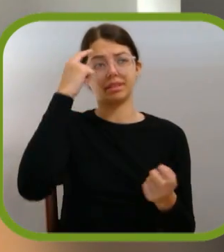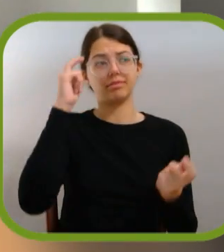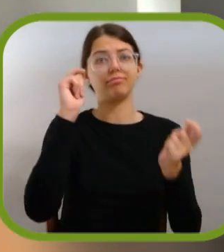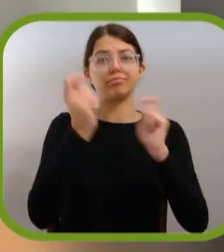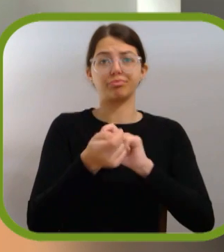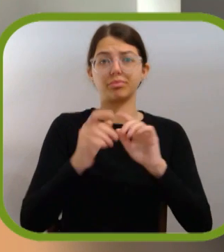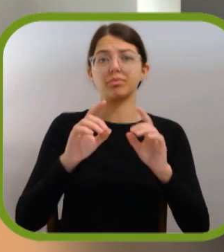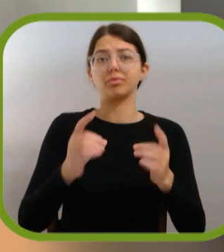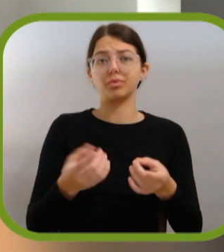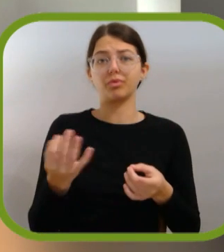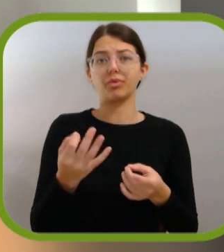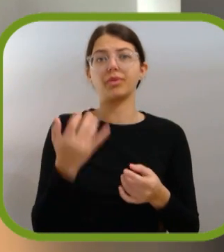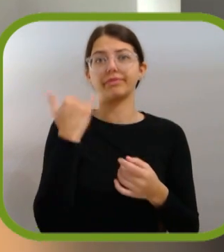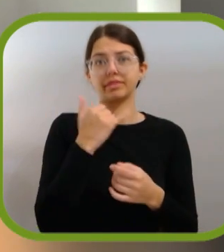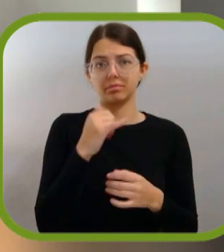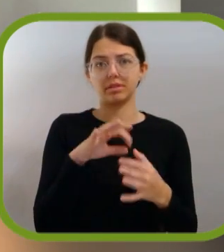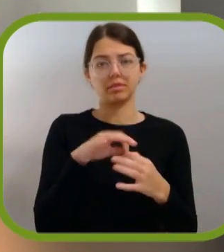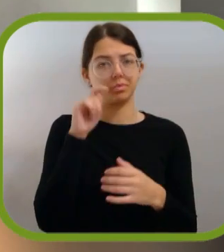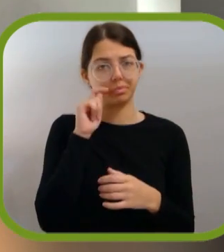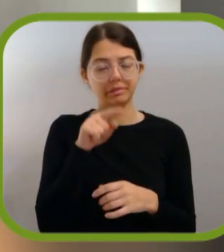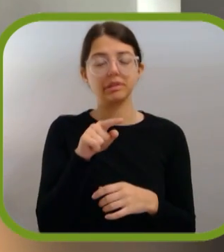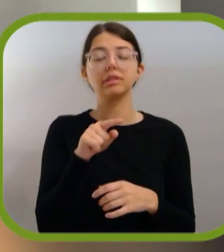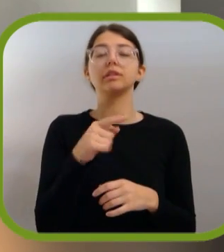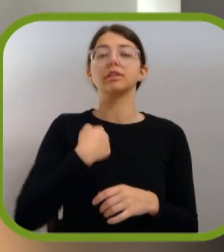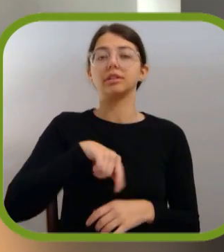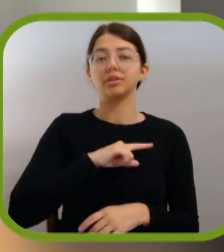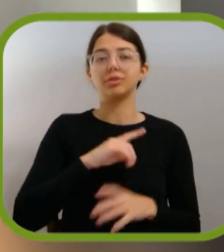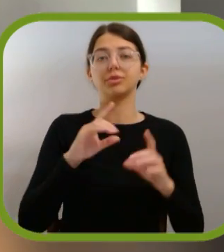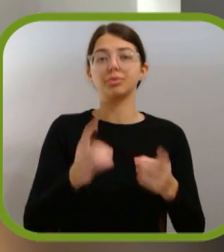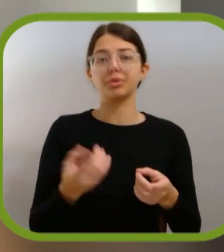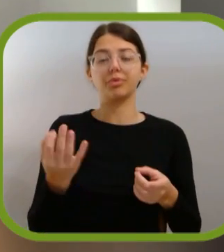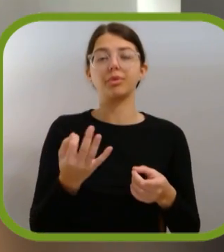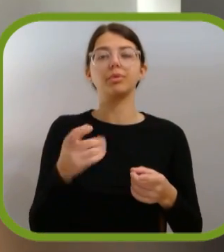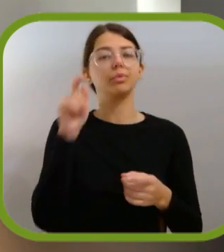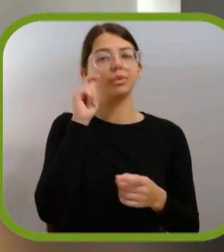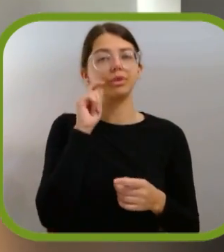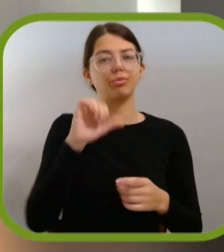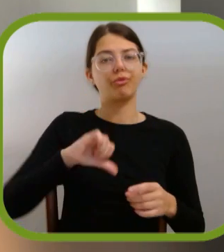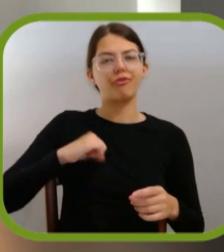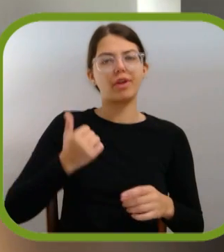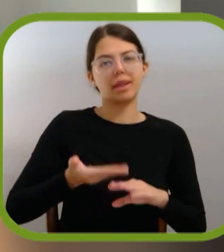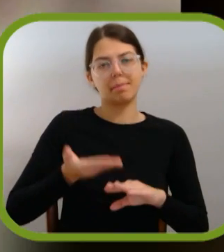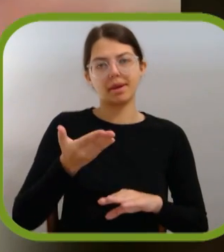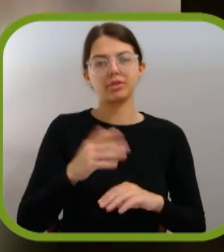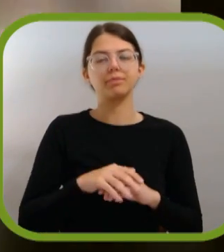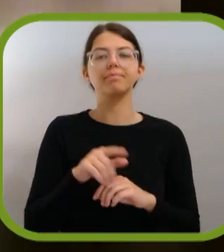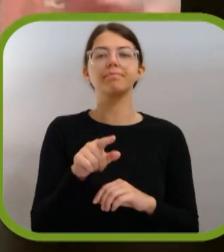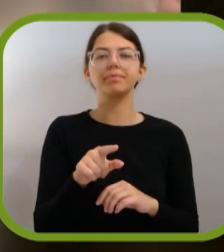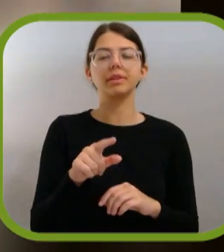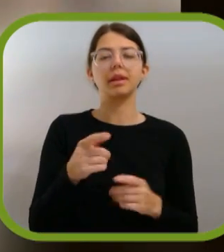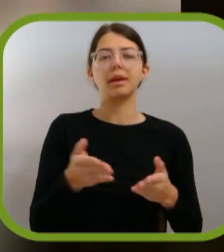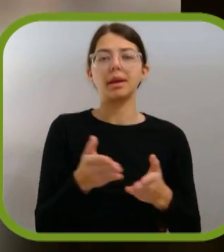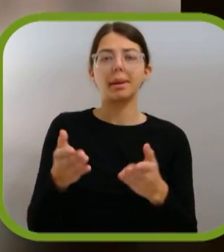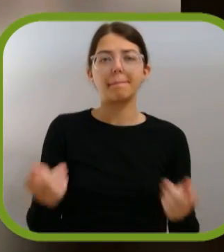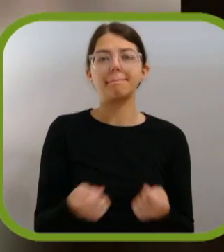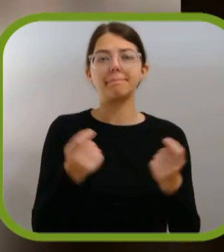mentalidade associada ao turismo, felizmente, e começámos realmente a fazer um turismo mais verde. Qual a